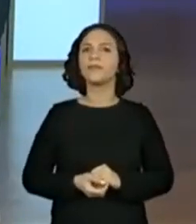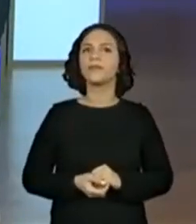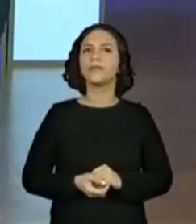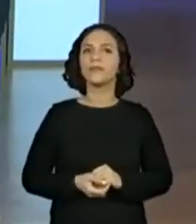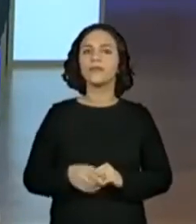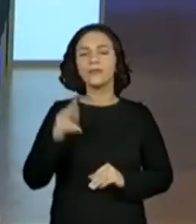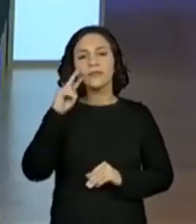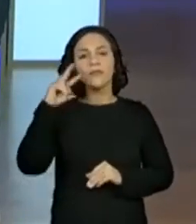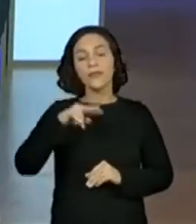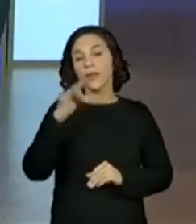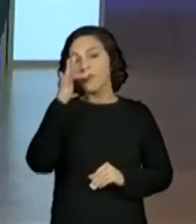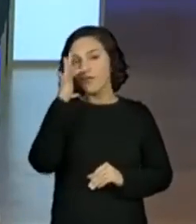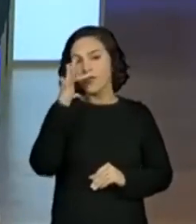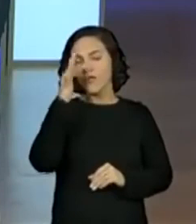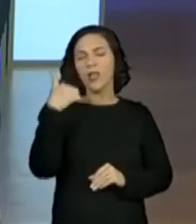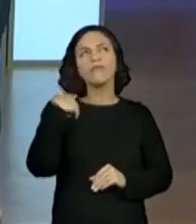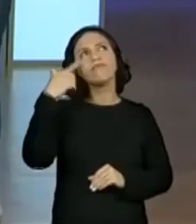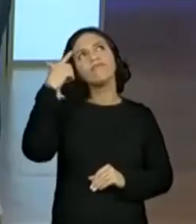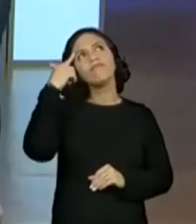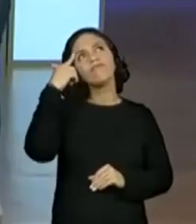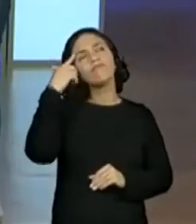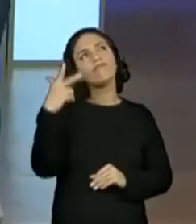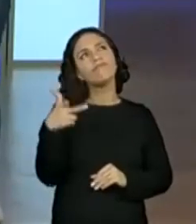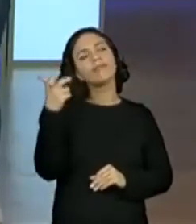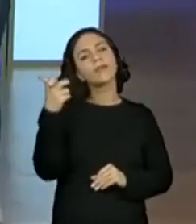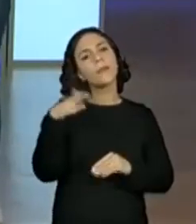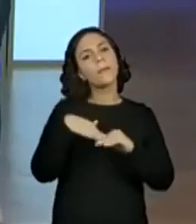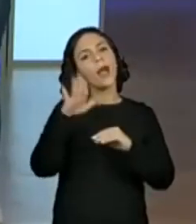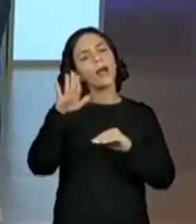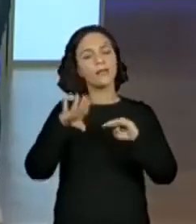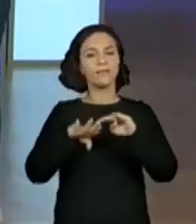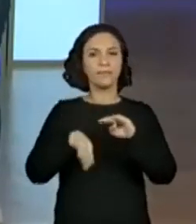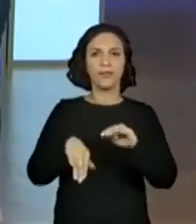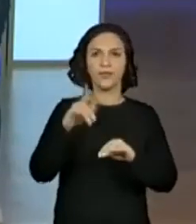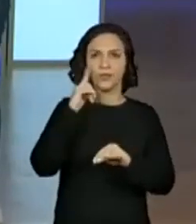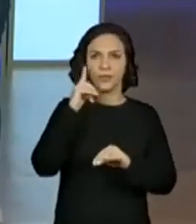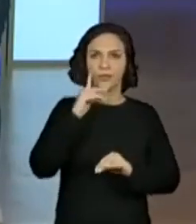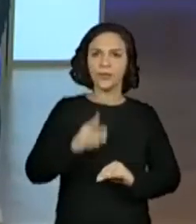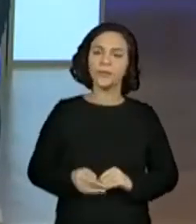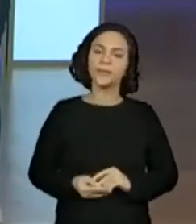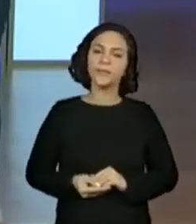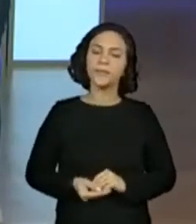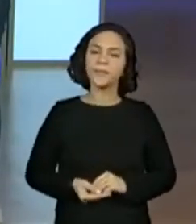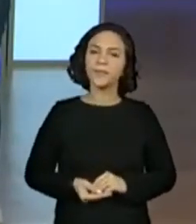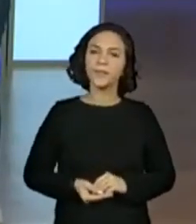olhar para a Margarida e ter ali uma noção, não é? Então, temos aqui, ó.